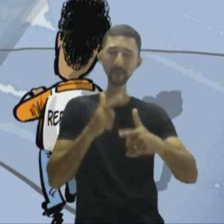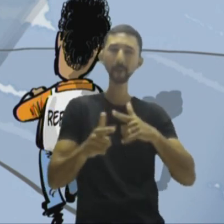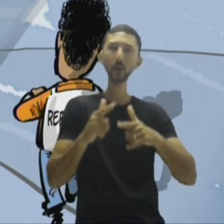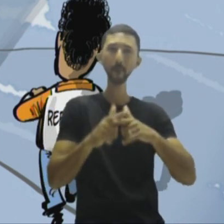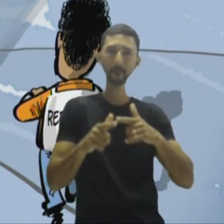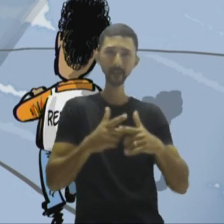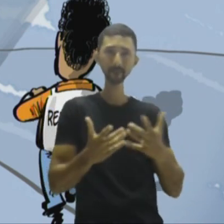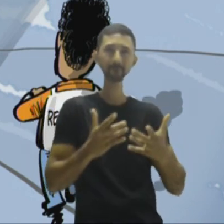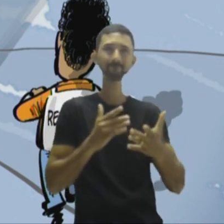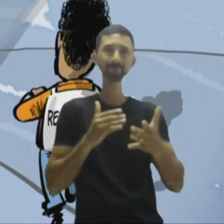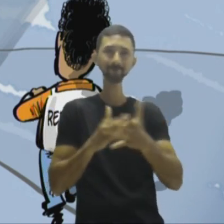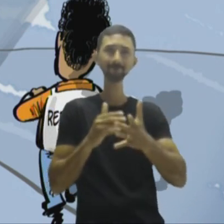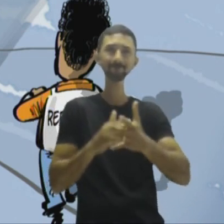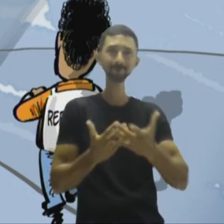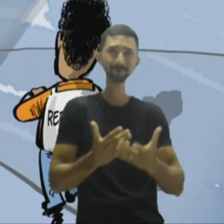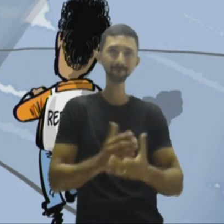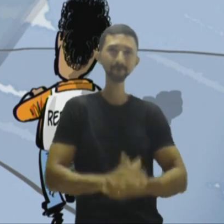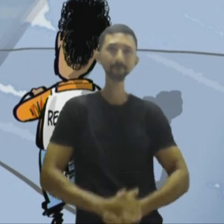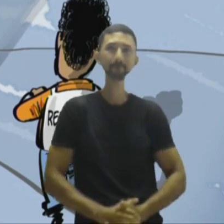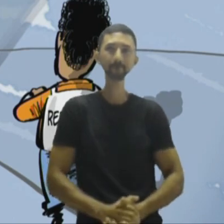da União Europeia atual.